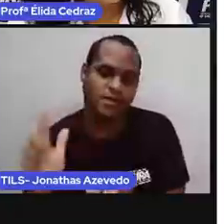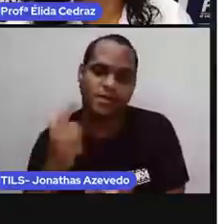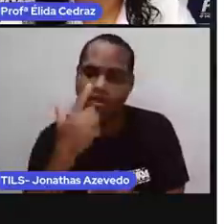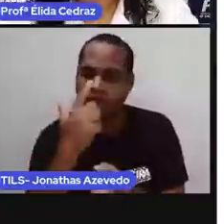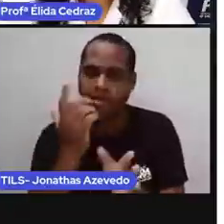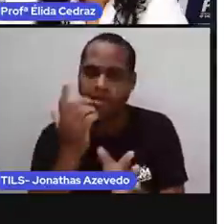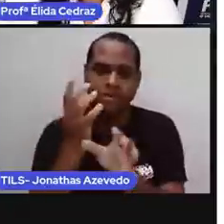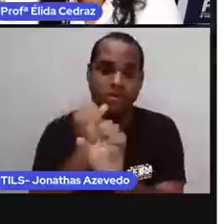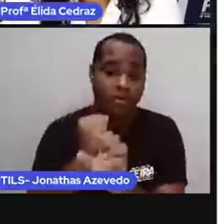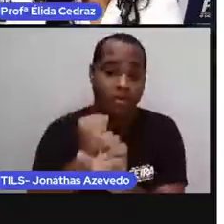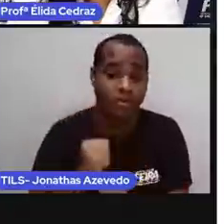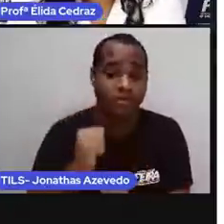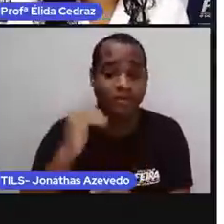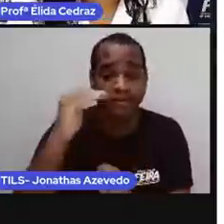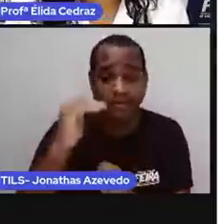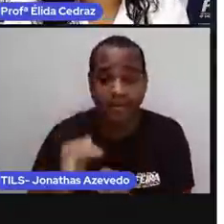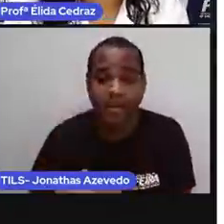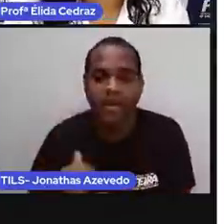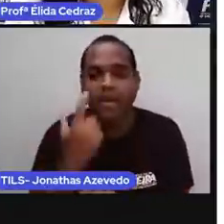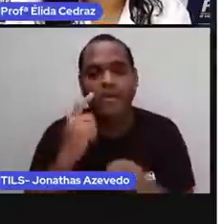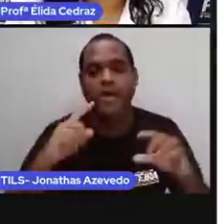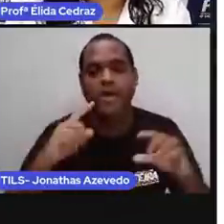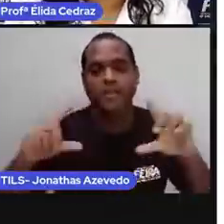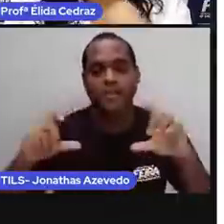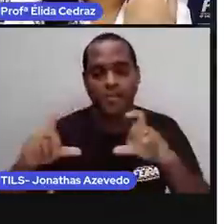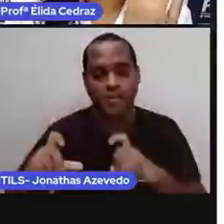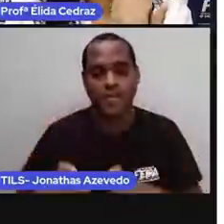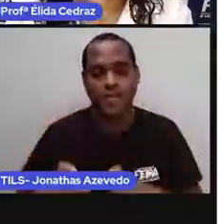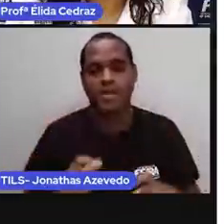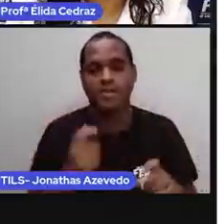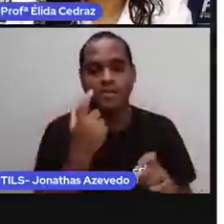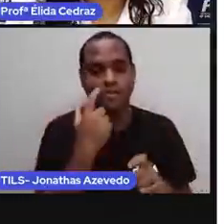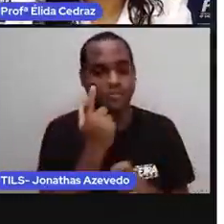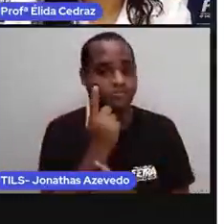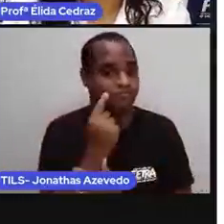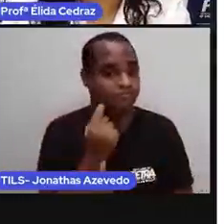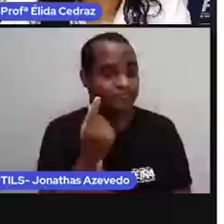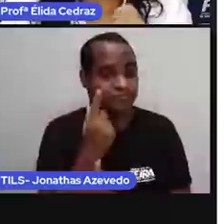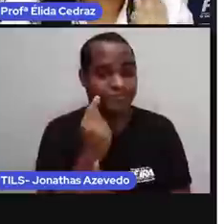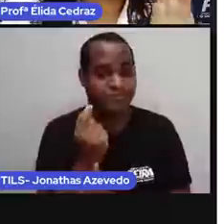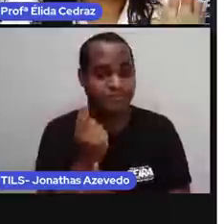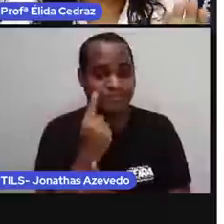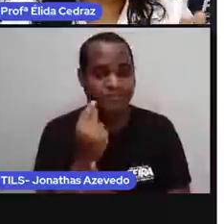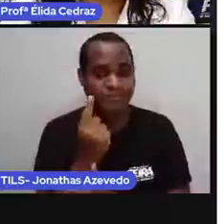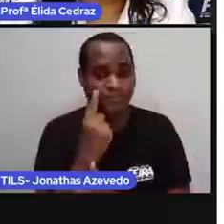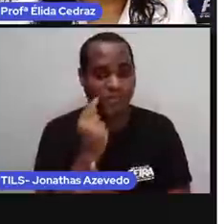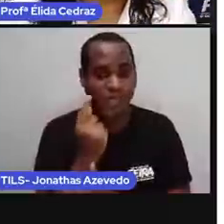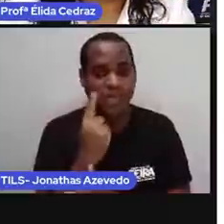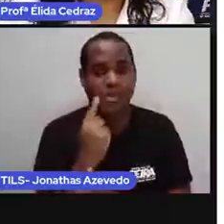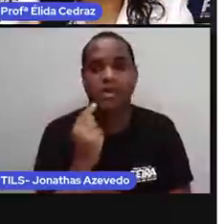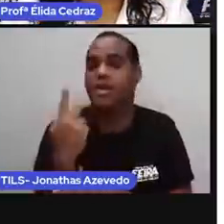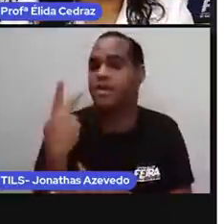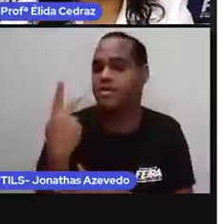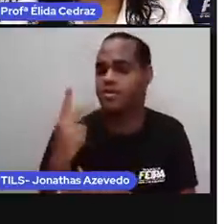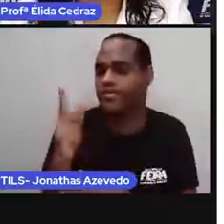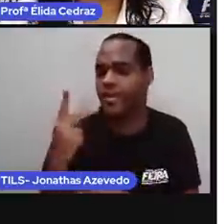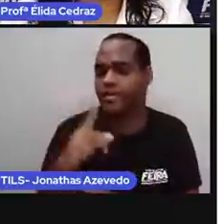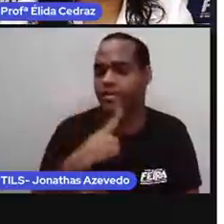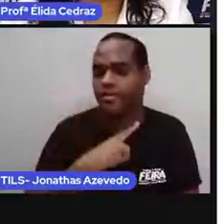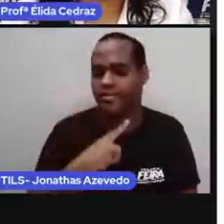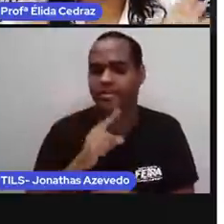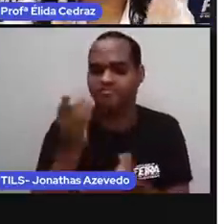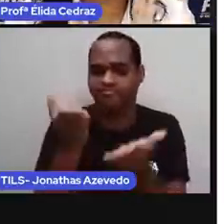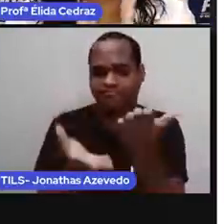tonelada. Olha aí no desenho. O gatinho, ele tem o